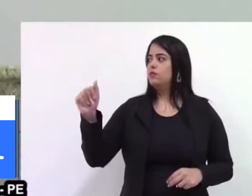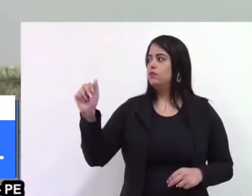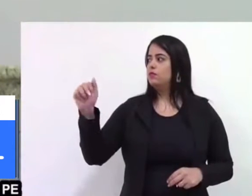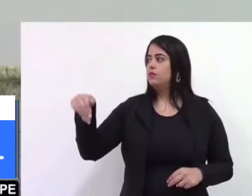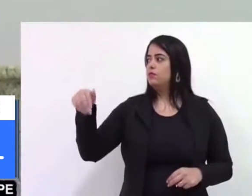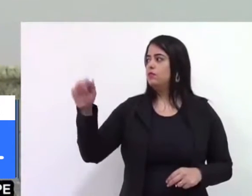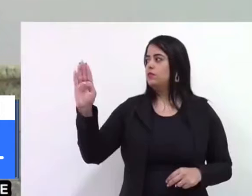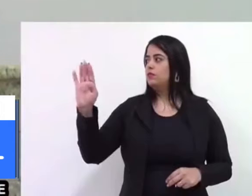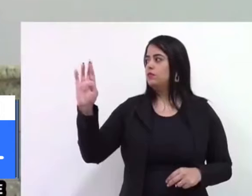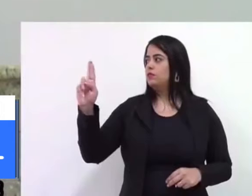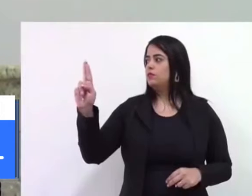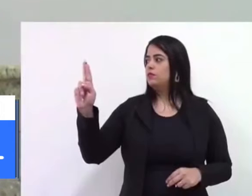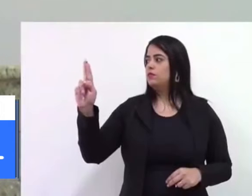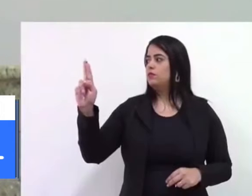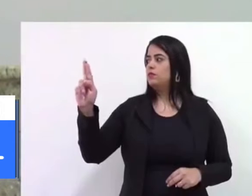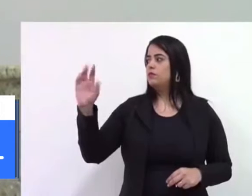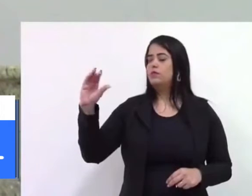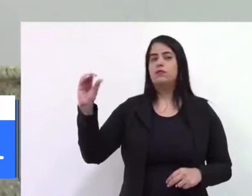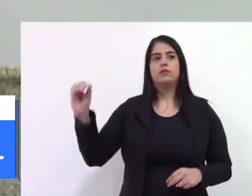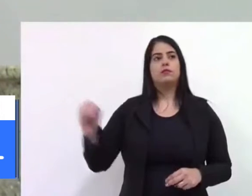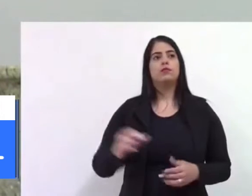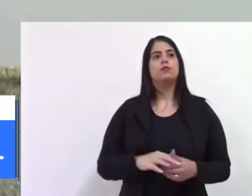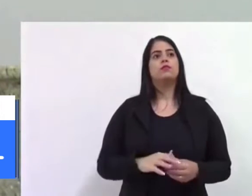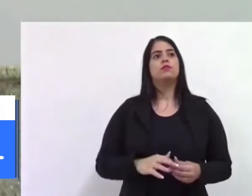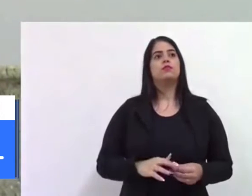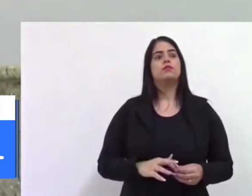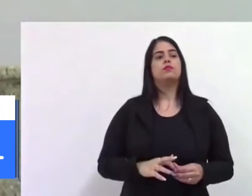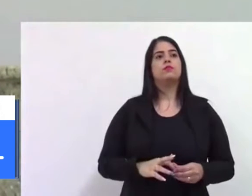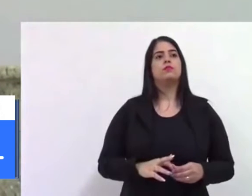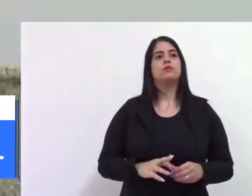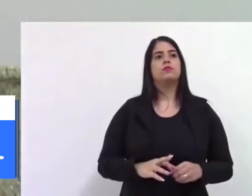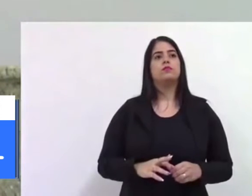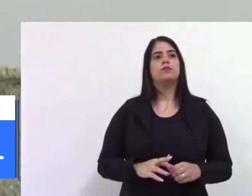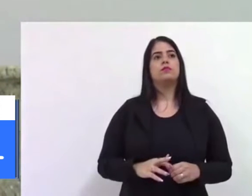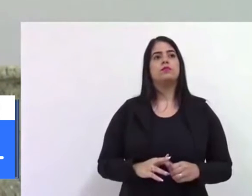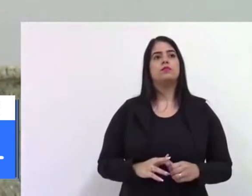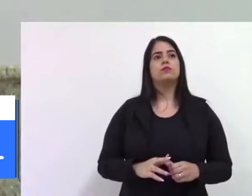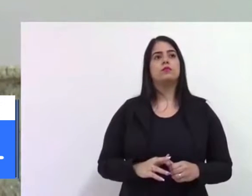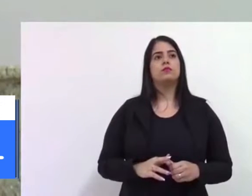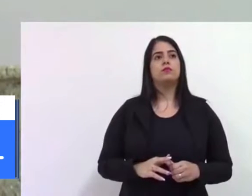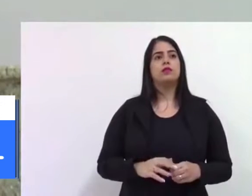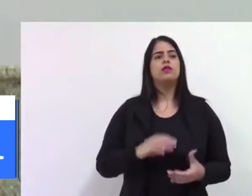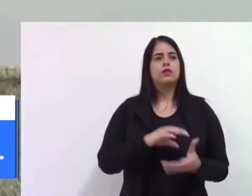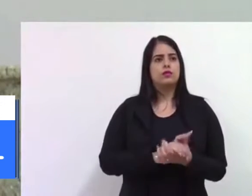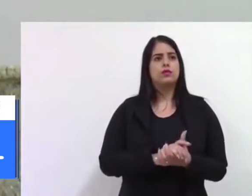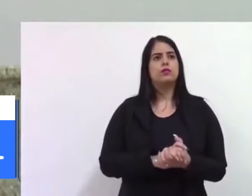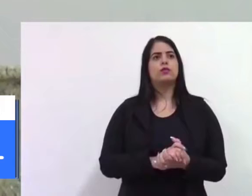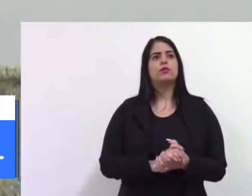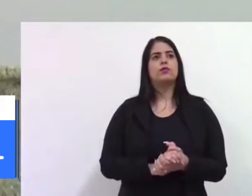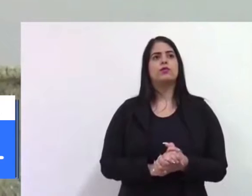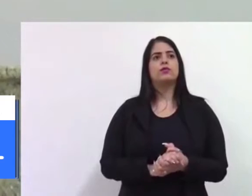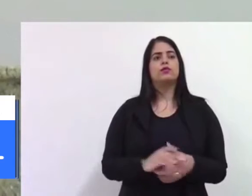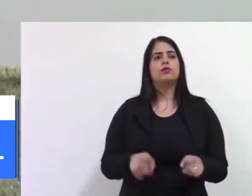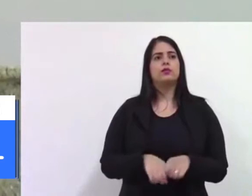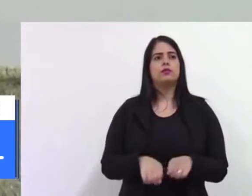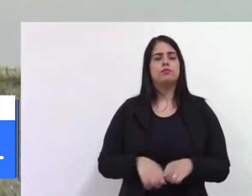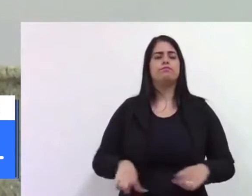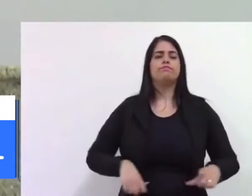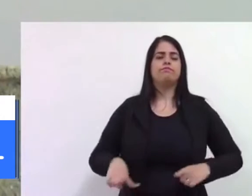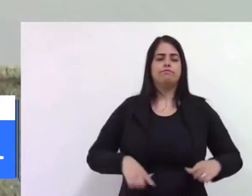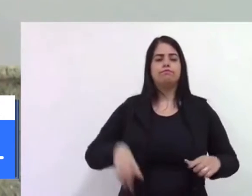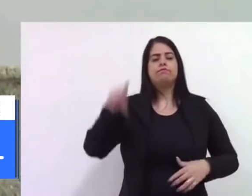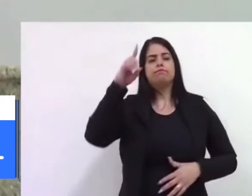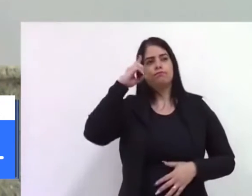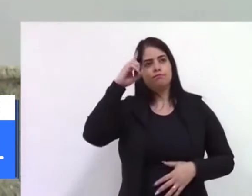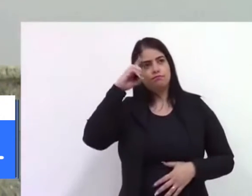o prefeito, com o André, o qual aqui agradeço, André, o seu esforço e o trabalho do dia a dia, que graças a